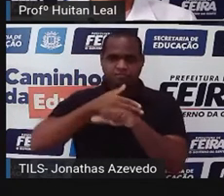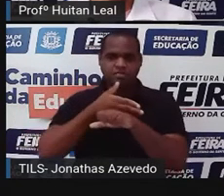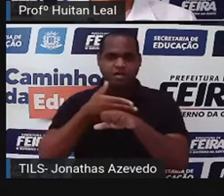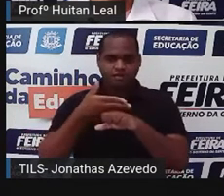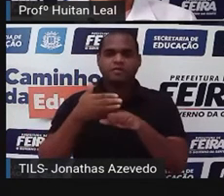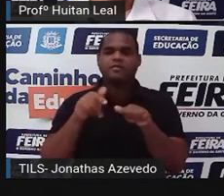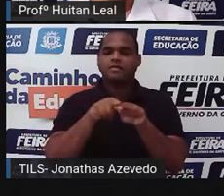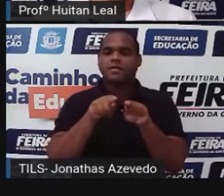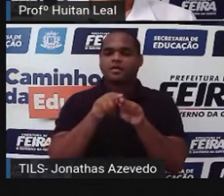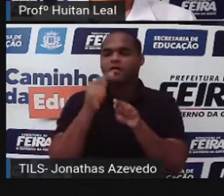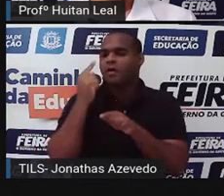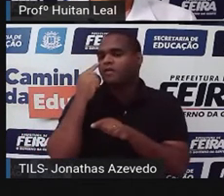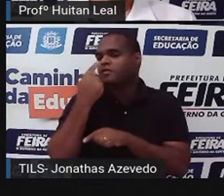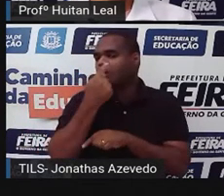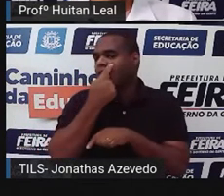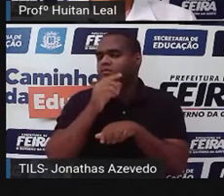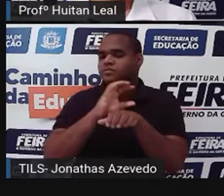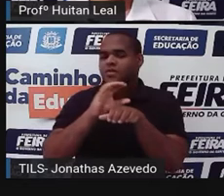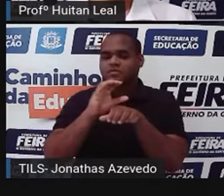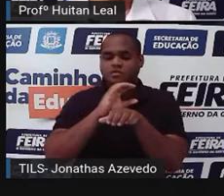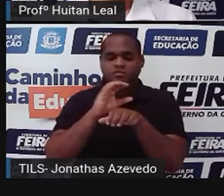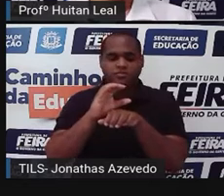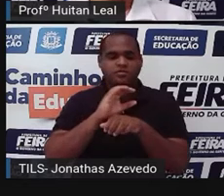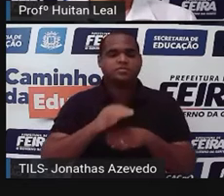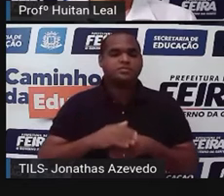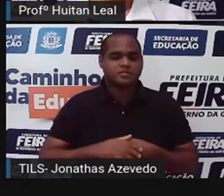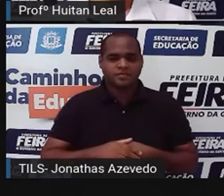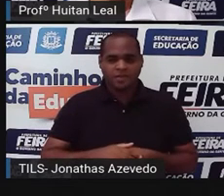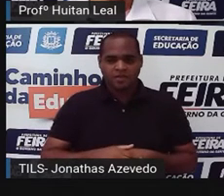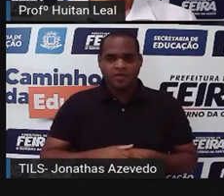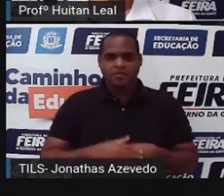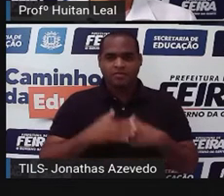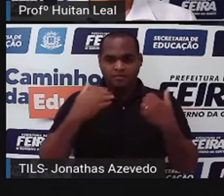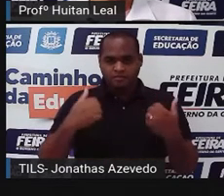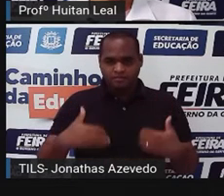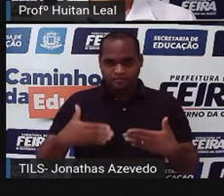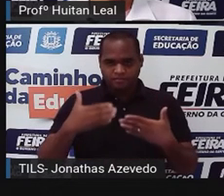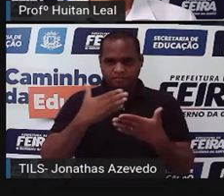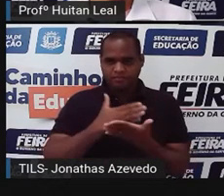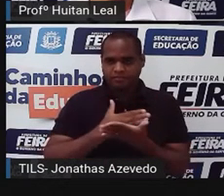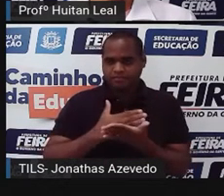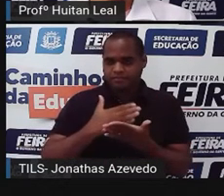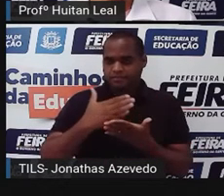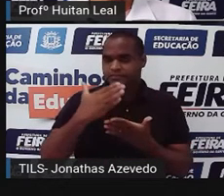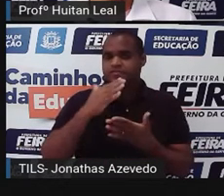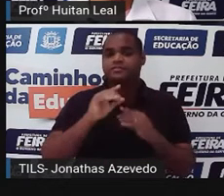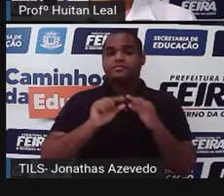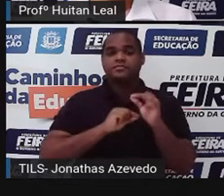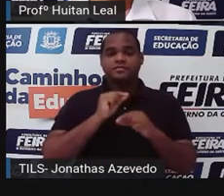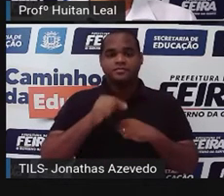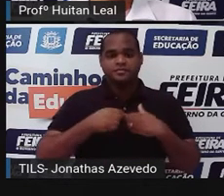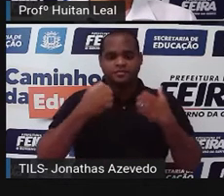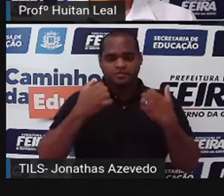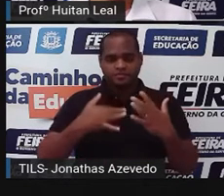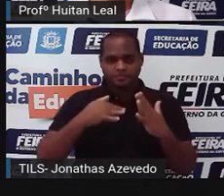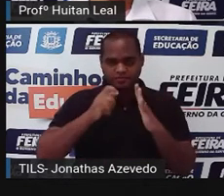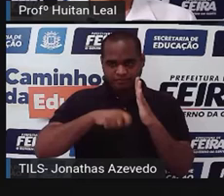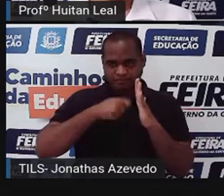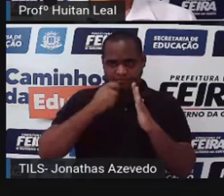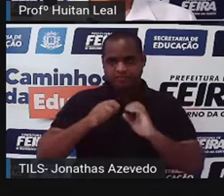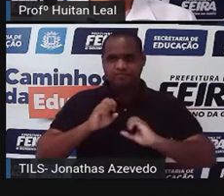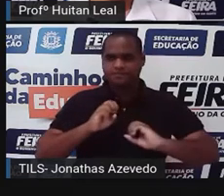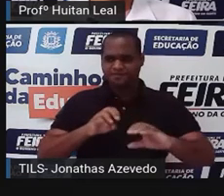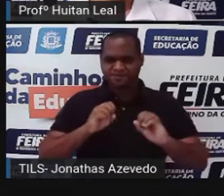castanhos. E dando continuidade à nossa aula, à nossa videoaula, hoje nós vamos